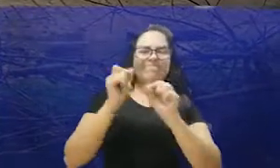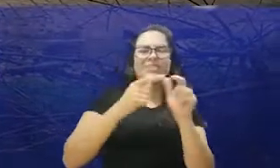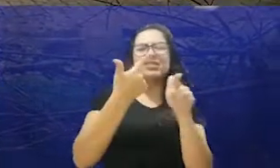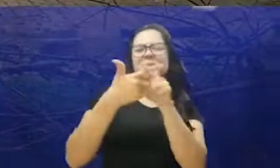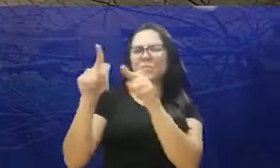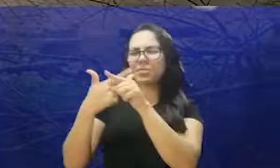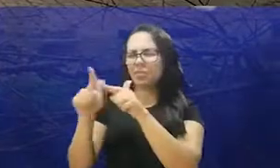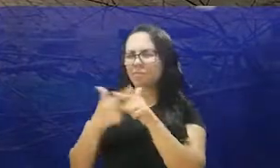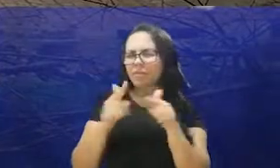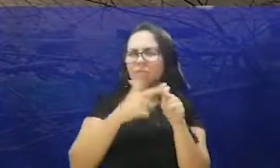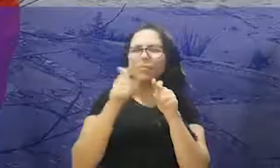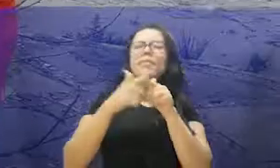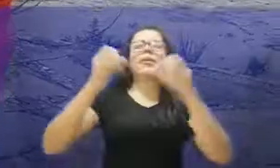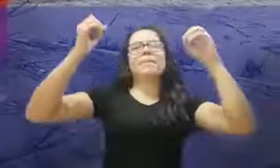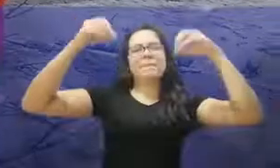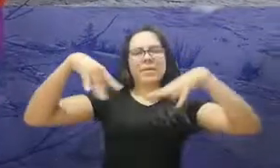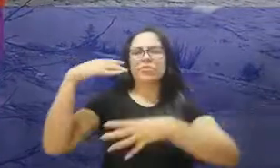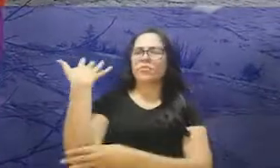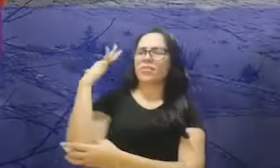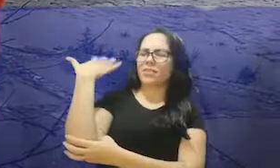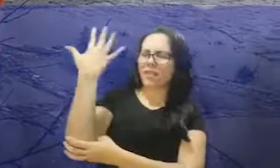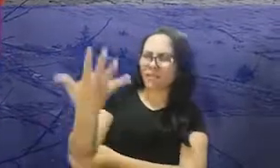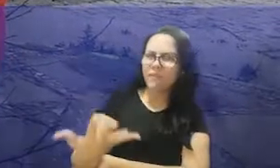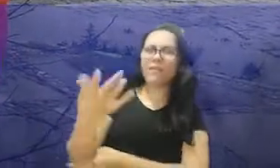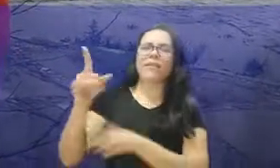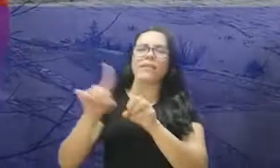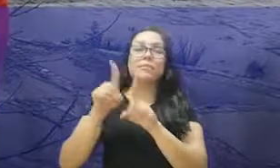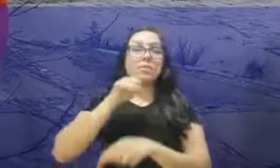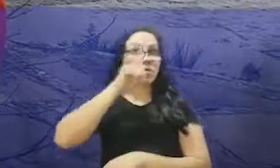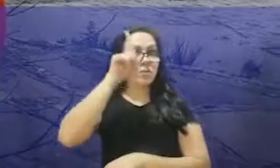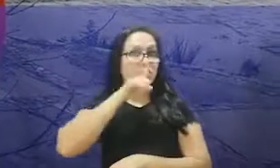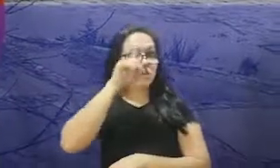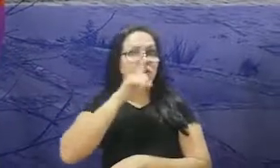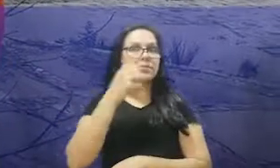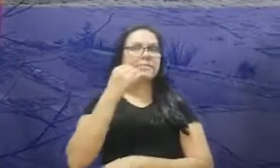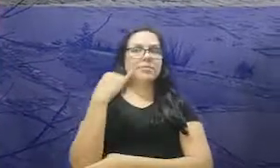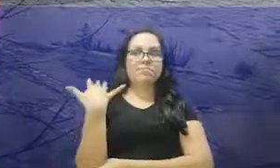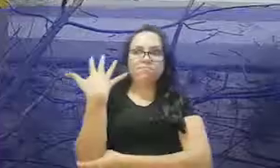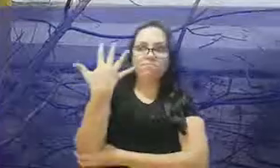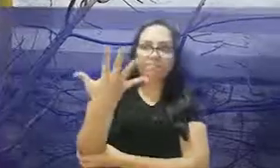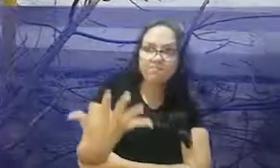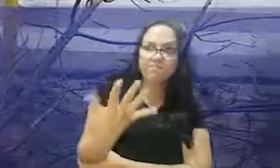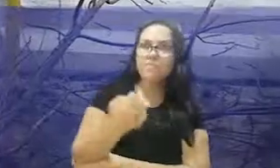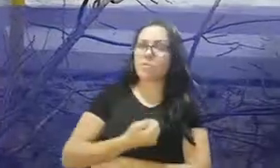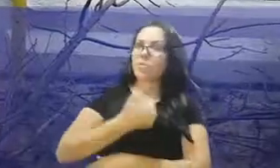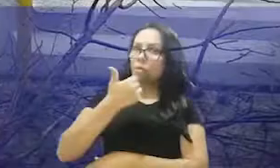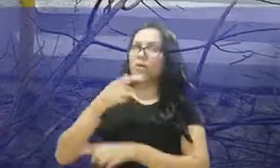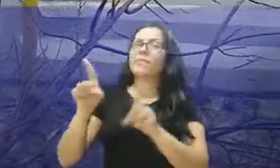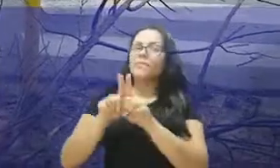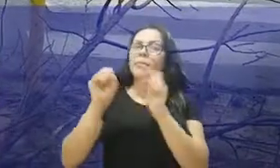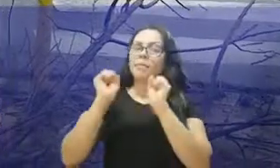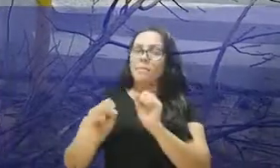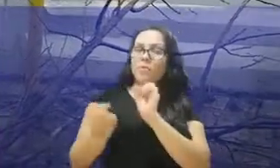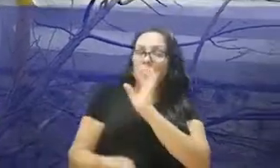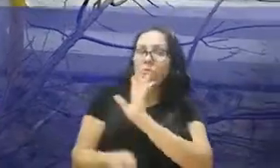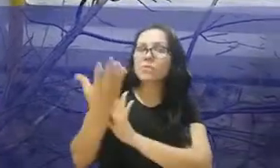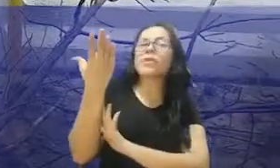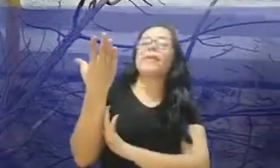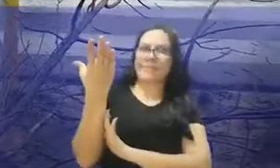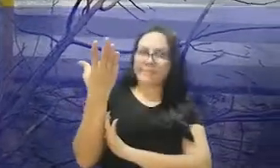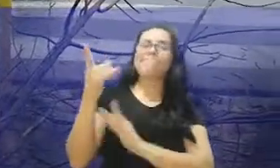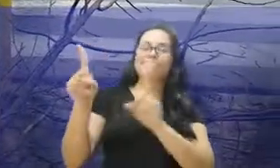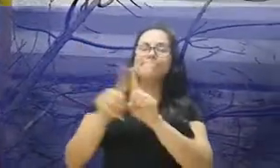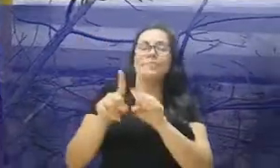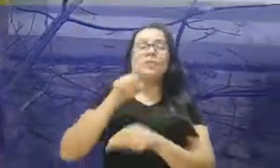aconteceu vários danos, tanto dessa árvore que foi suprimida agora, num risco eminente, tanto que estava proeminente a pista de